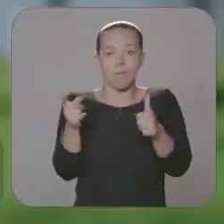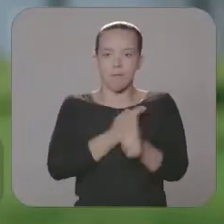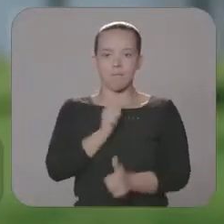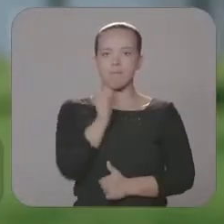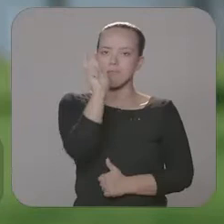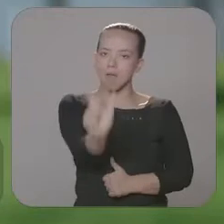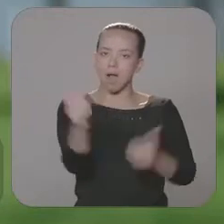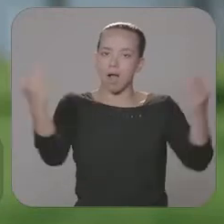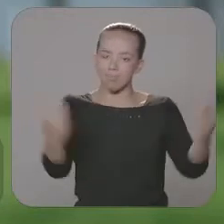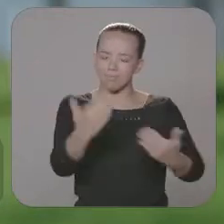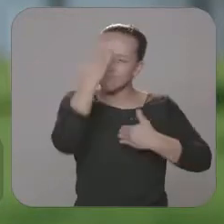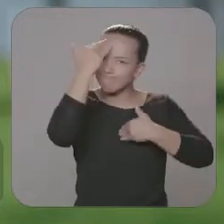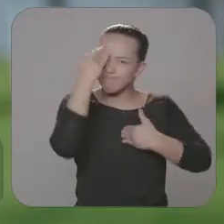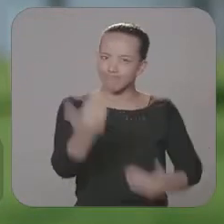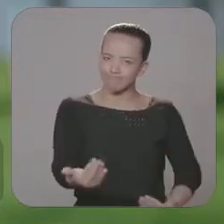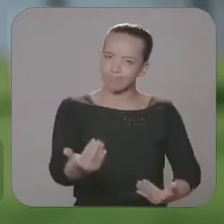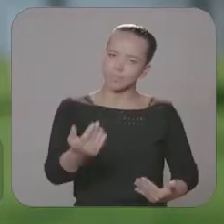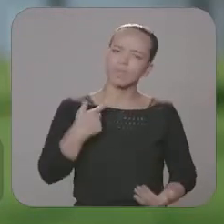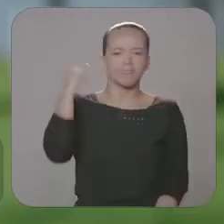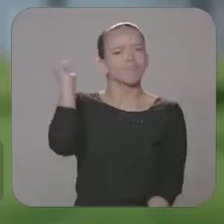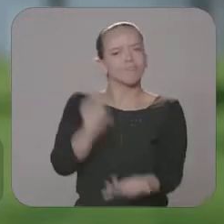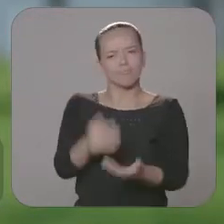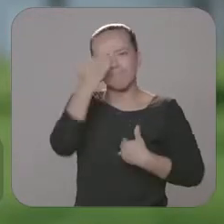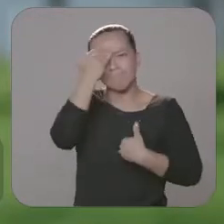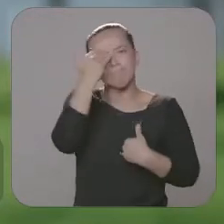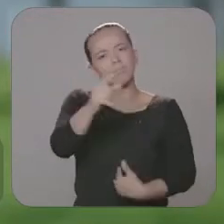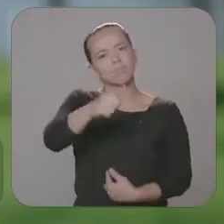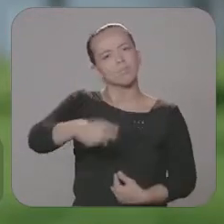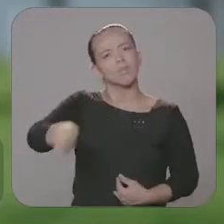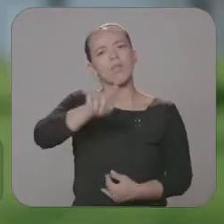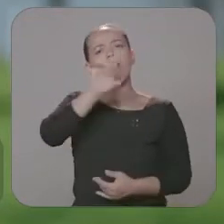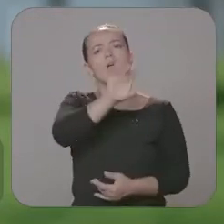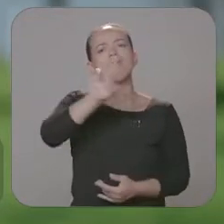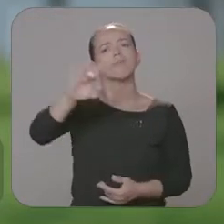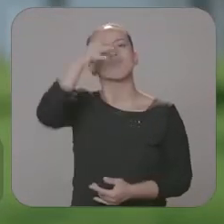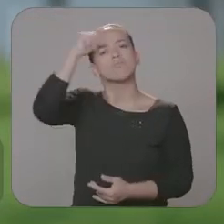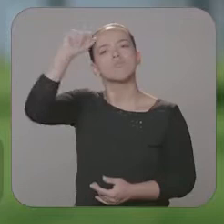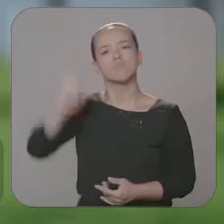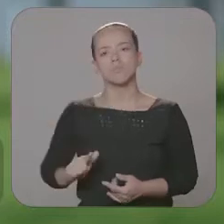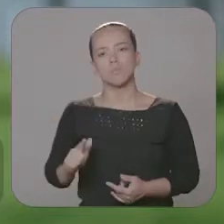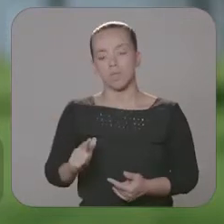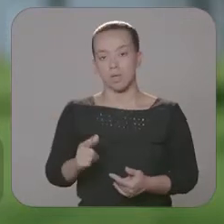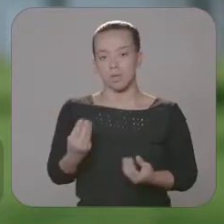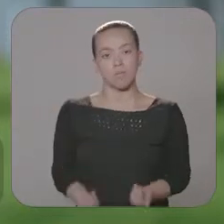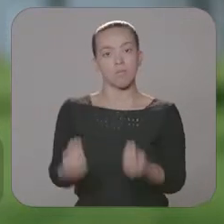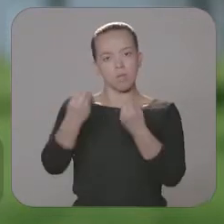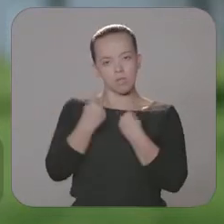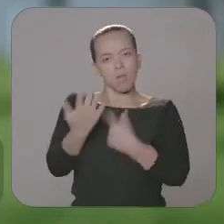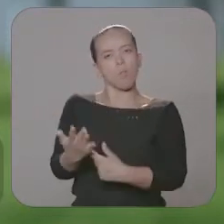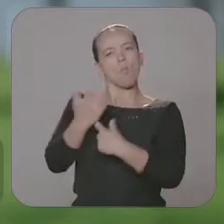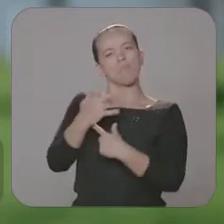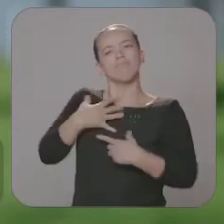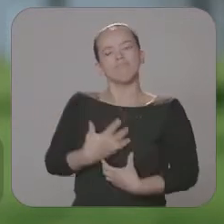primeira palavra nesse momento é gratidão. Meus sinceros agradecimentos a cada sul-matogrossense, que nos deu essa